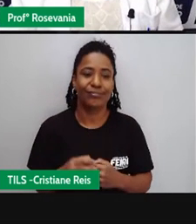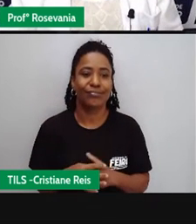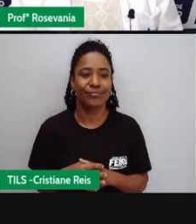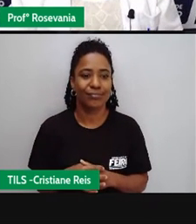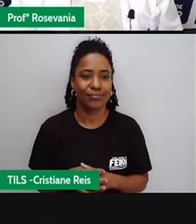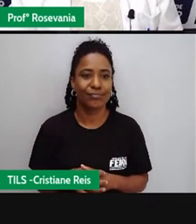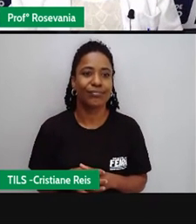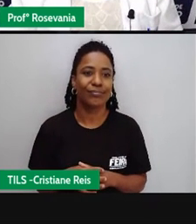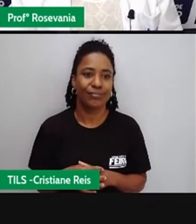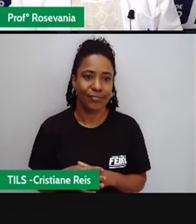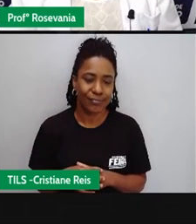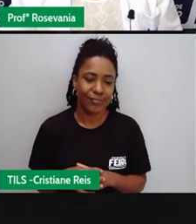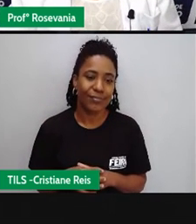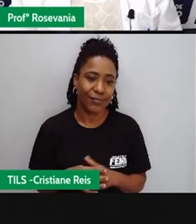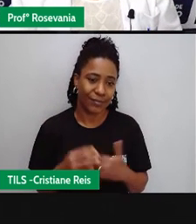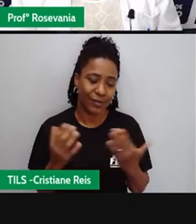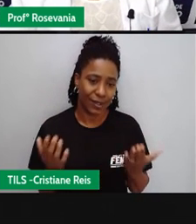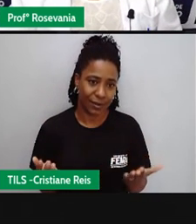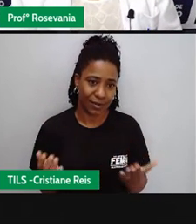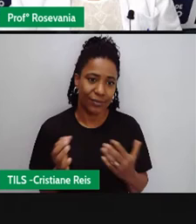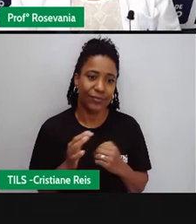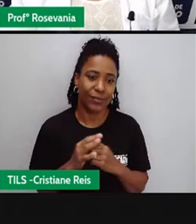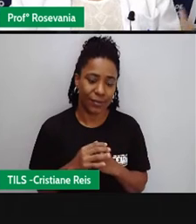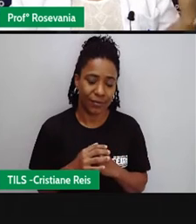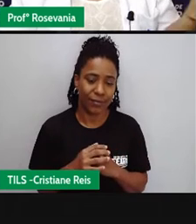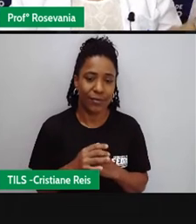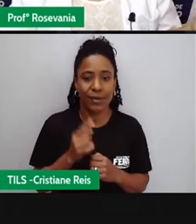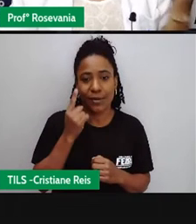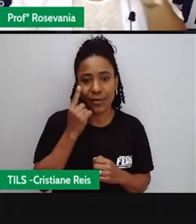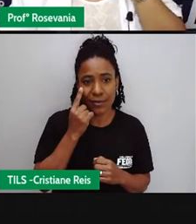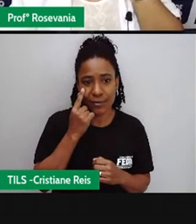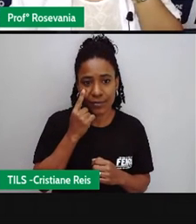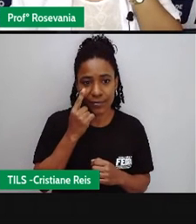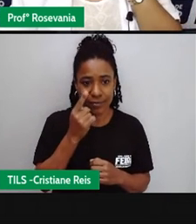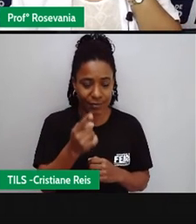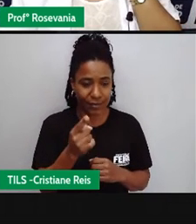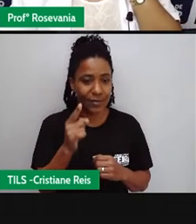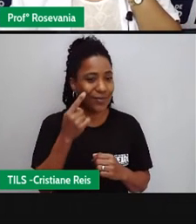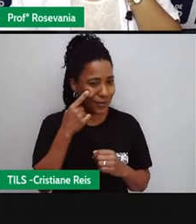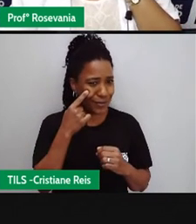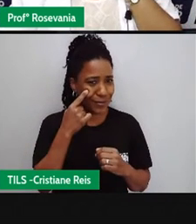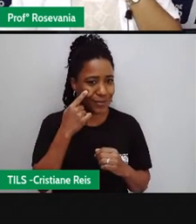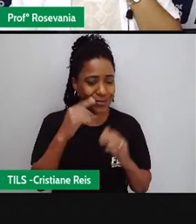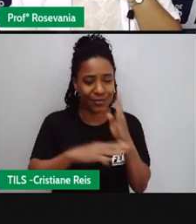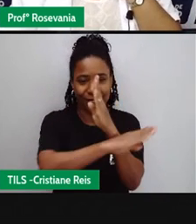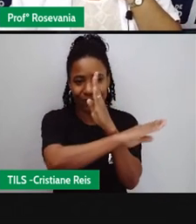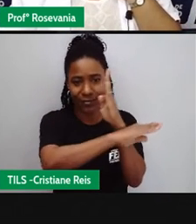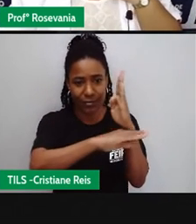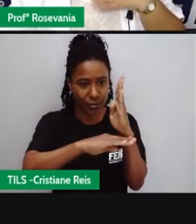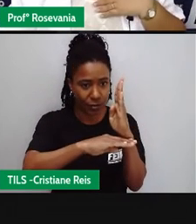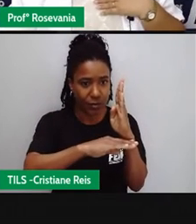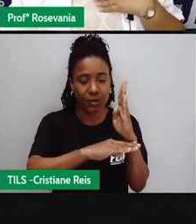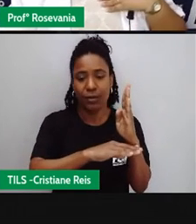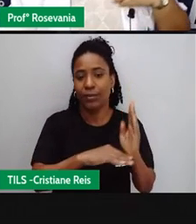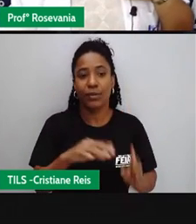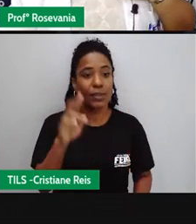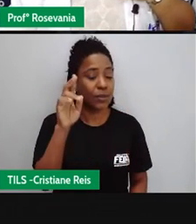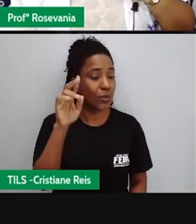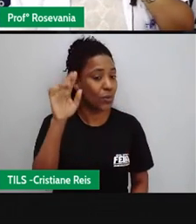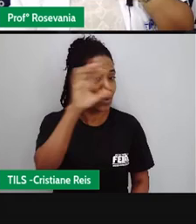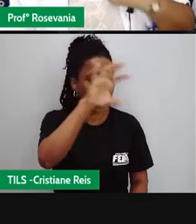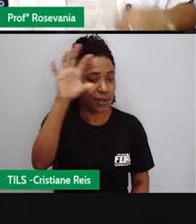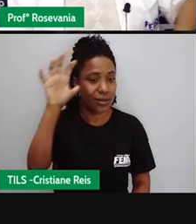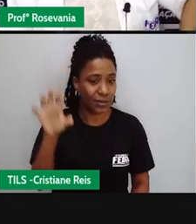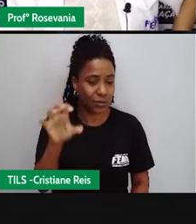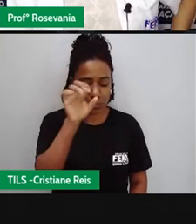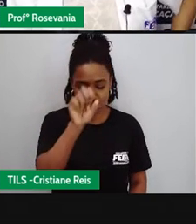Mas, de modo geral, se confirma aquela ideia que a gente tem até dos gráficos anteriores, que a gente tem a região sudeste e a